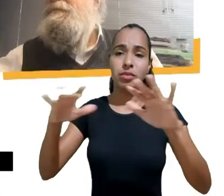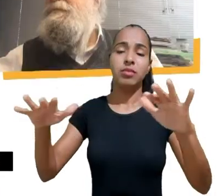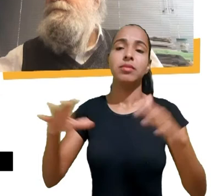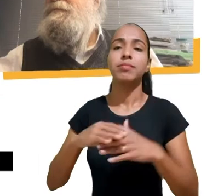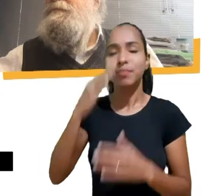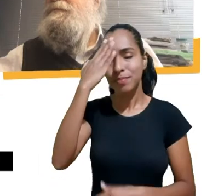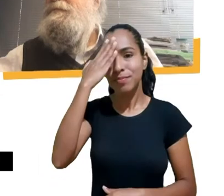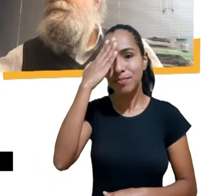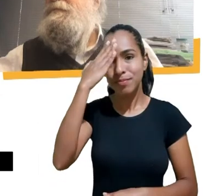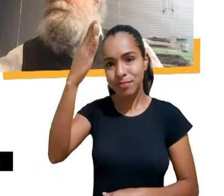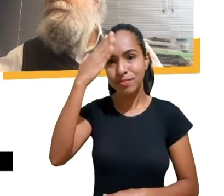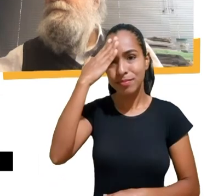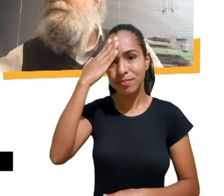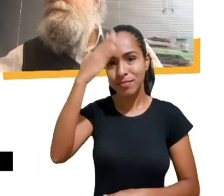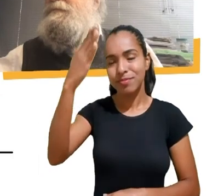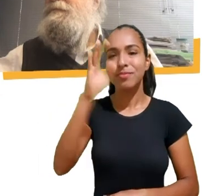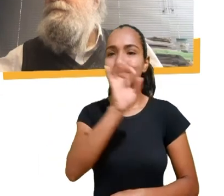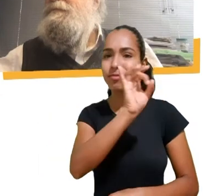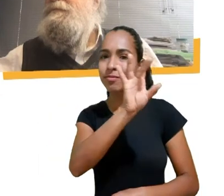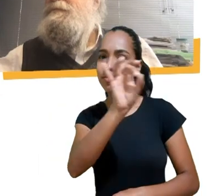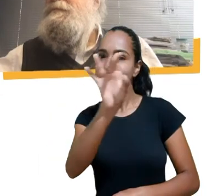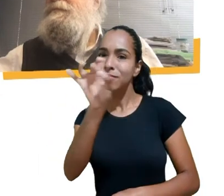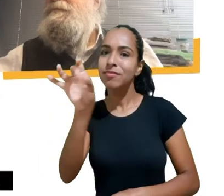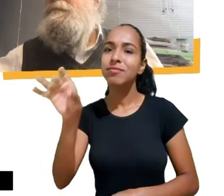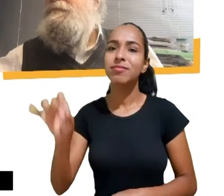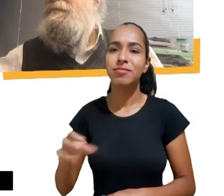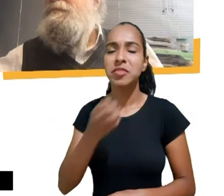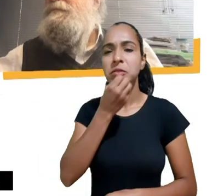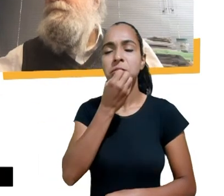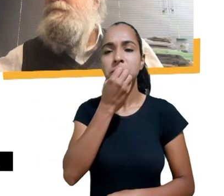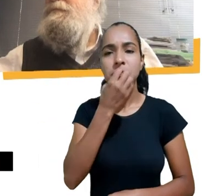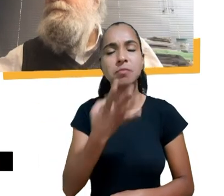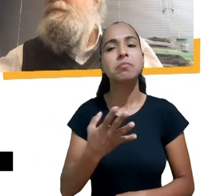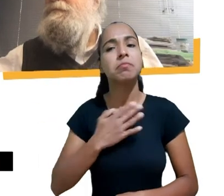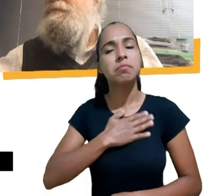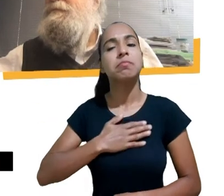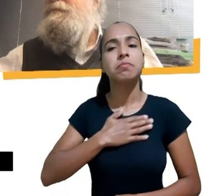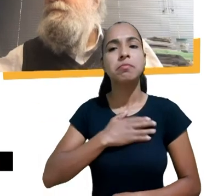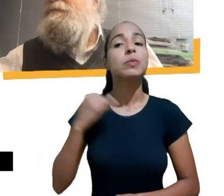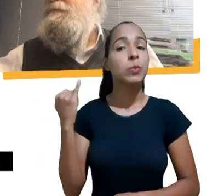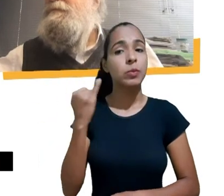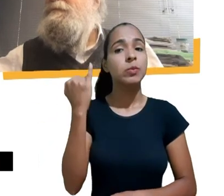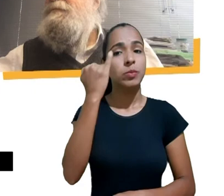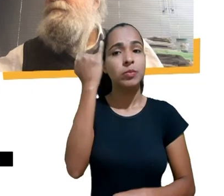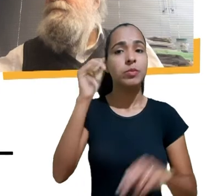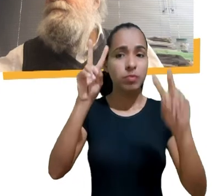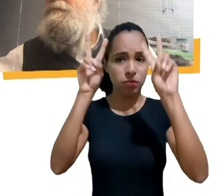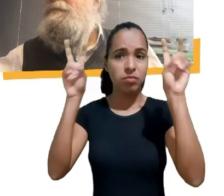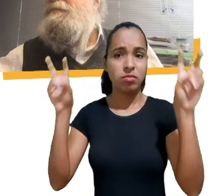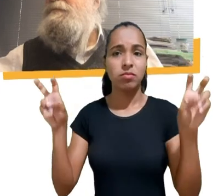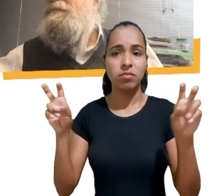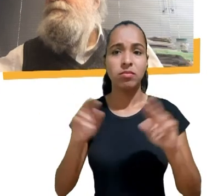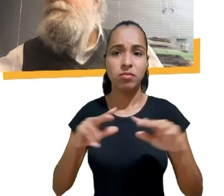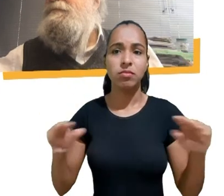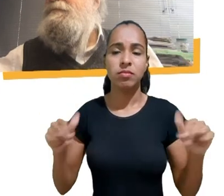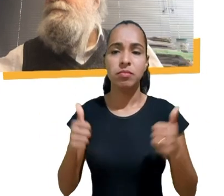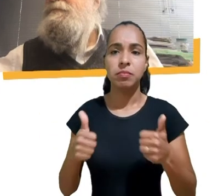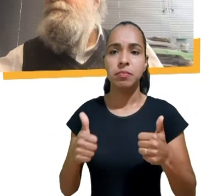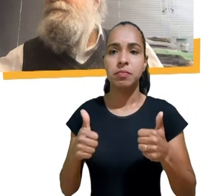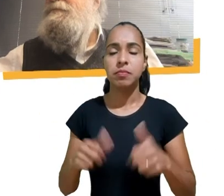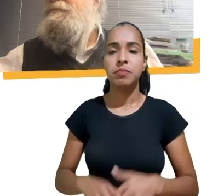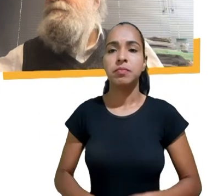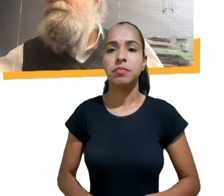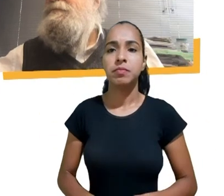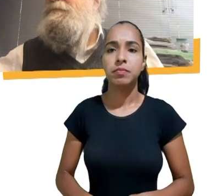falas as contribuições foram absolutamente relevantes e eu quero aproveitar por fim este momento de comemoração dos 15